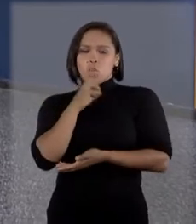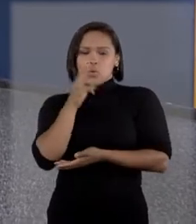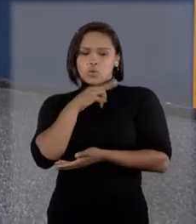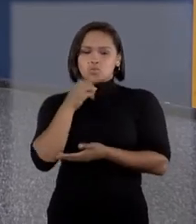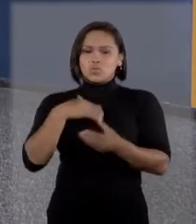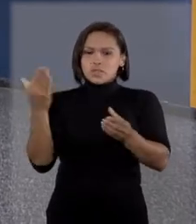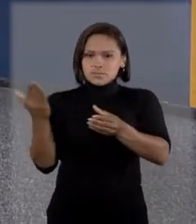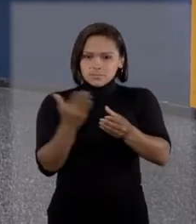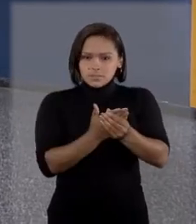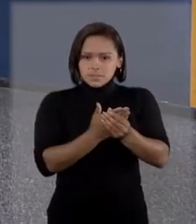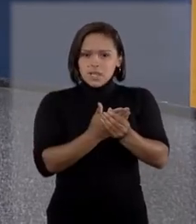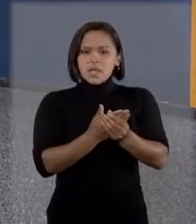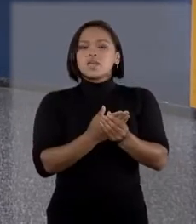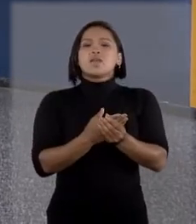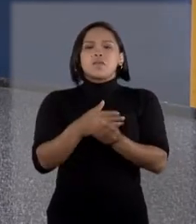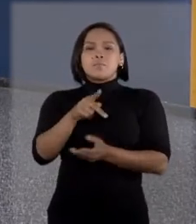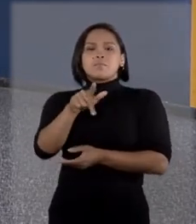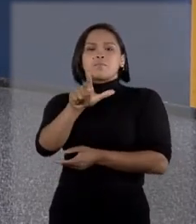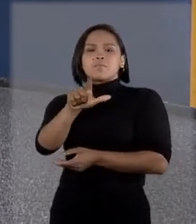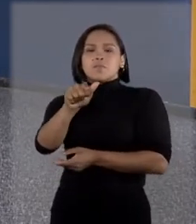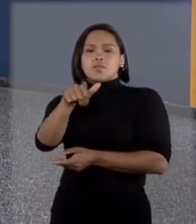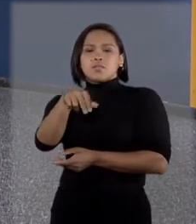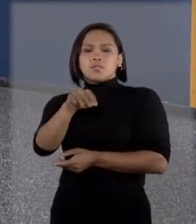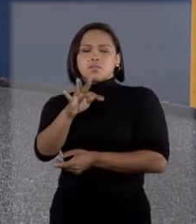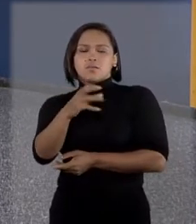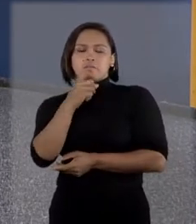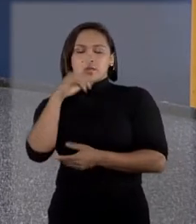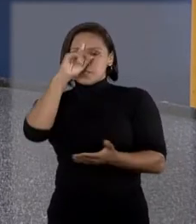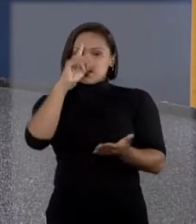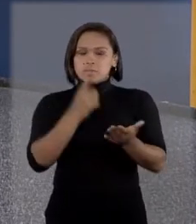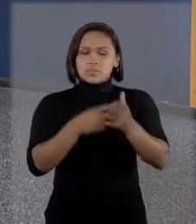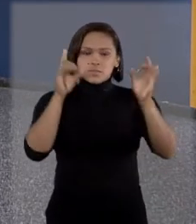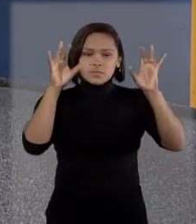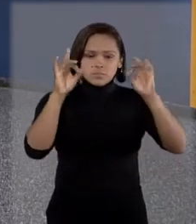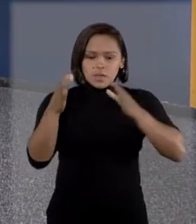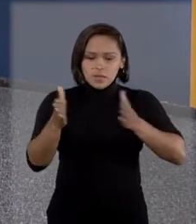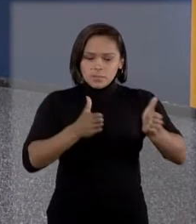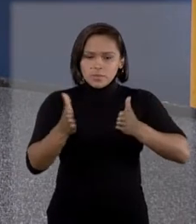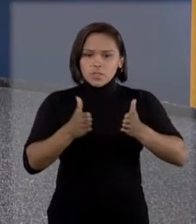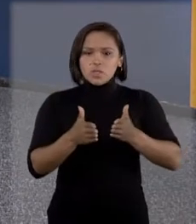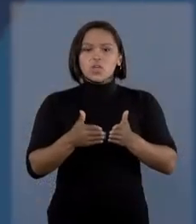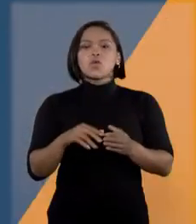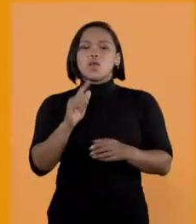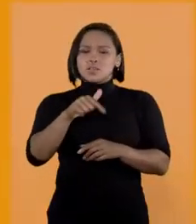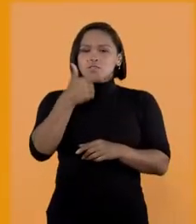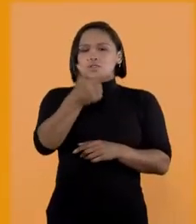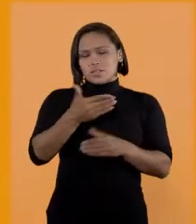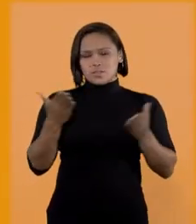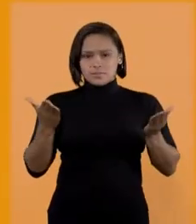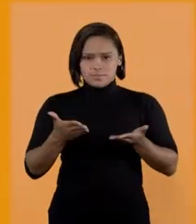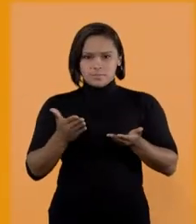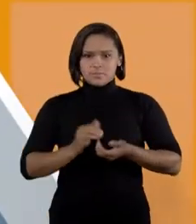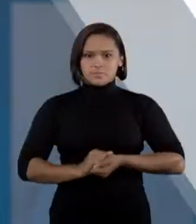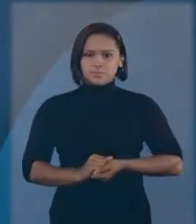em regime de plantão. As principais decisões tomadas no período, a gente confere já já.